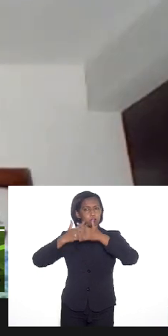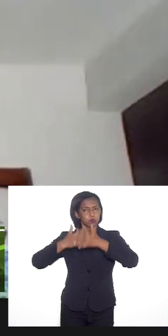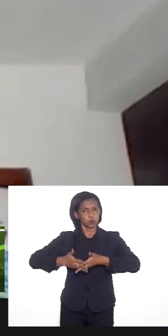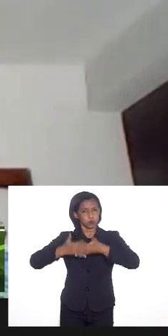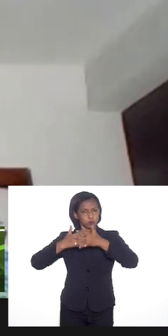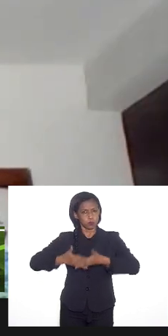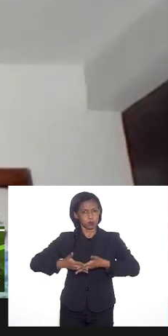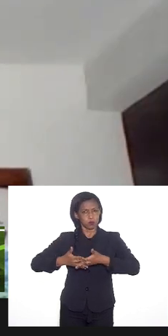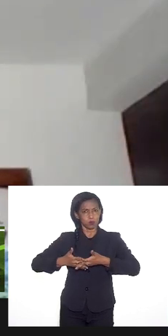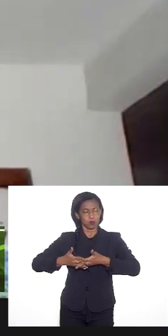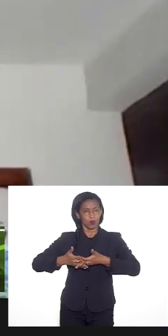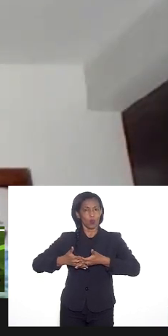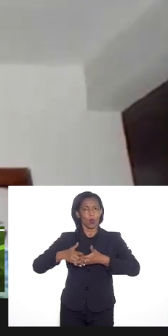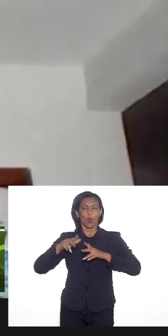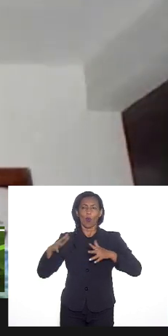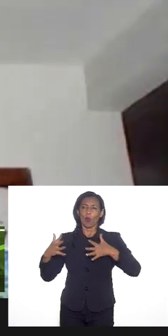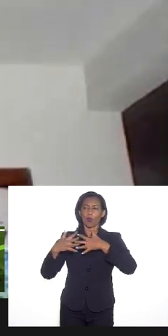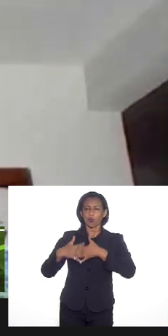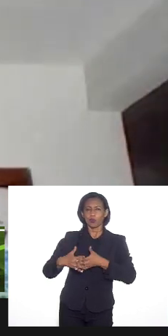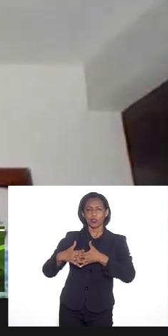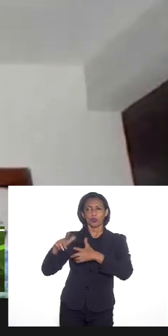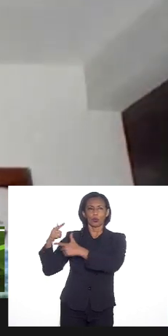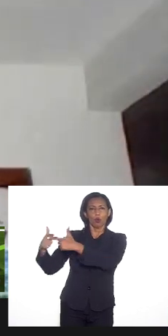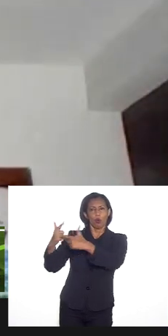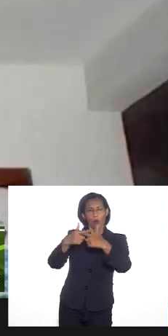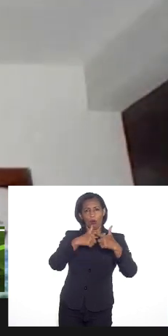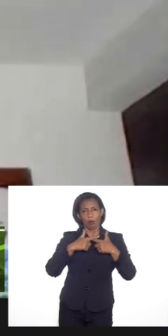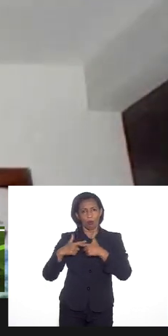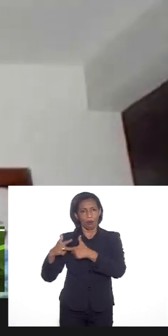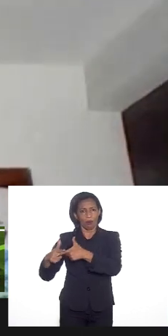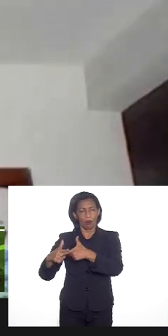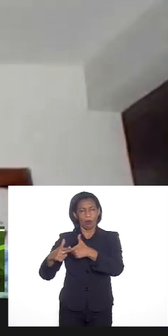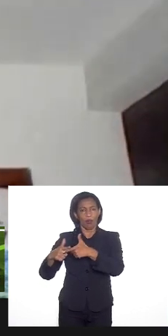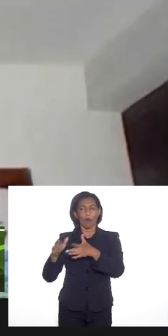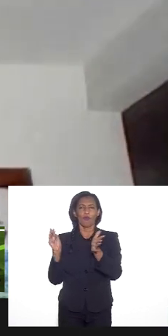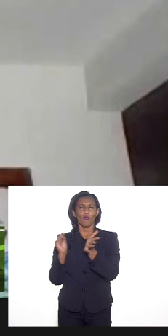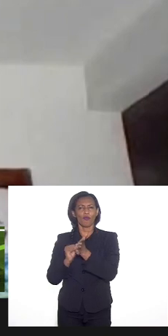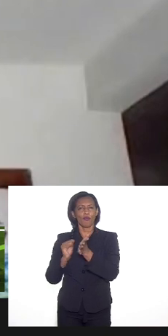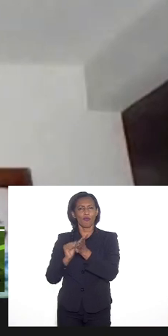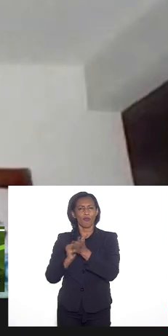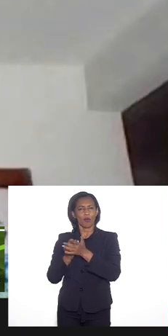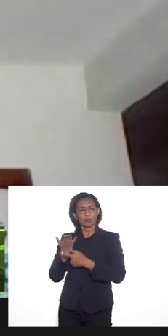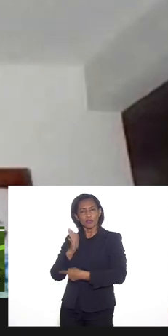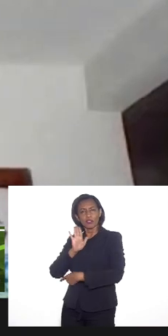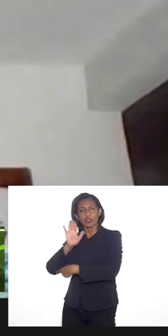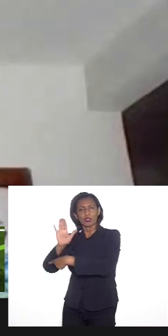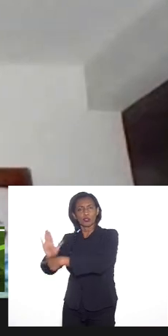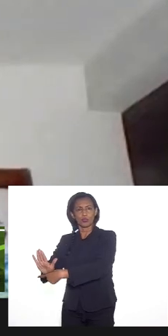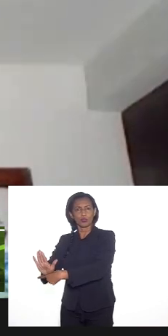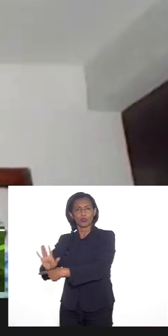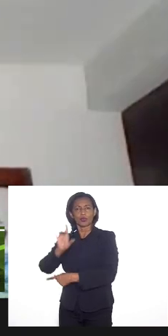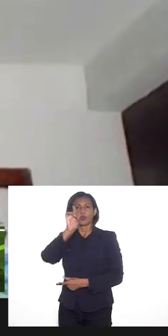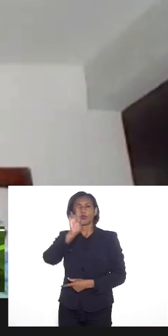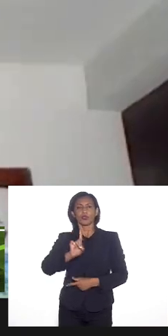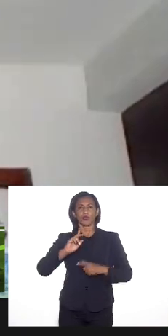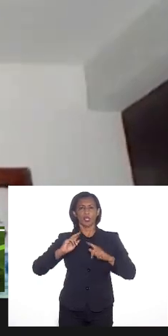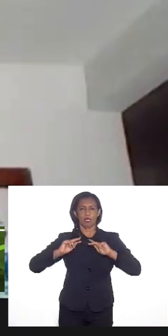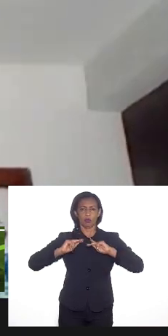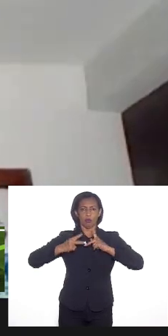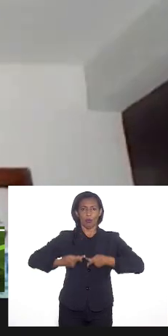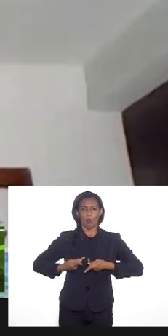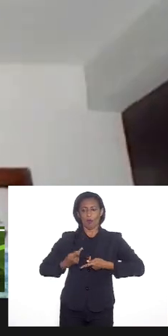laicidade não seja confundido com omissão e negação dos direitos ao próximo,